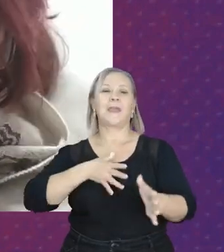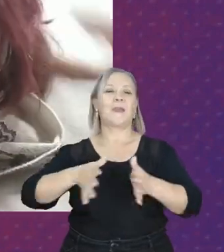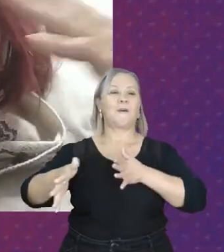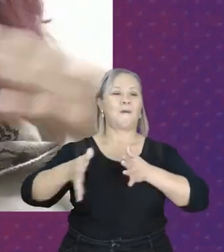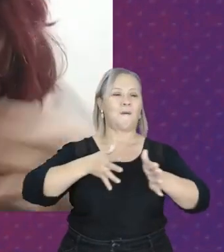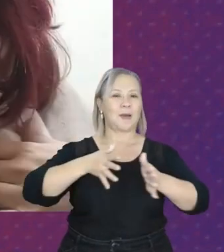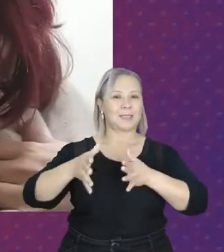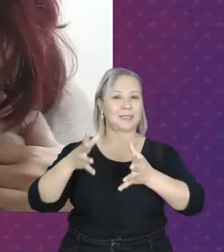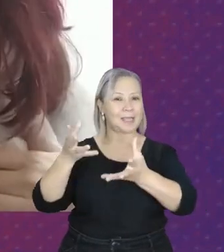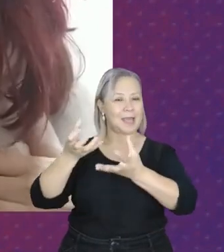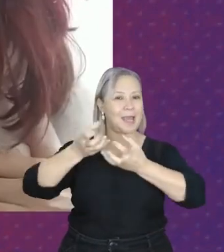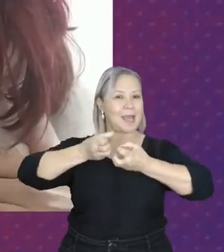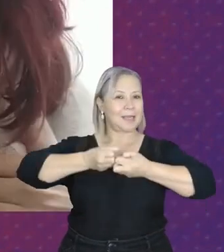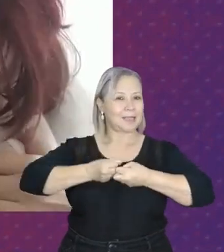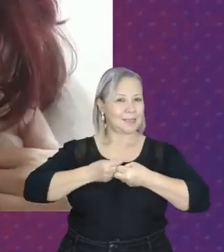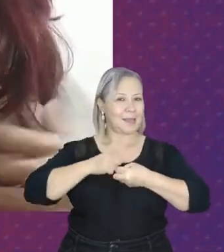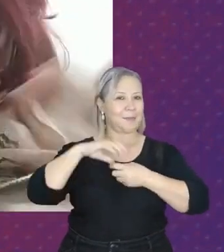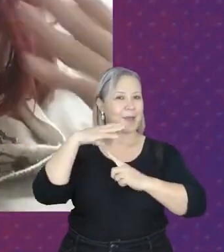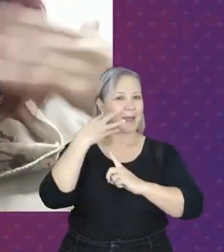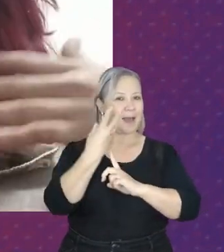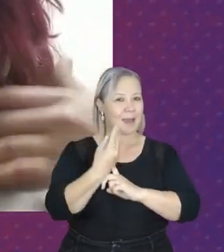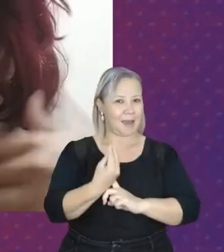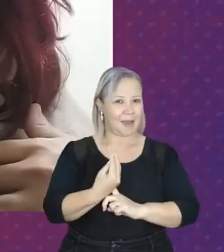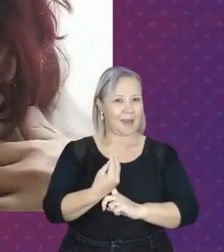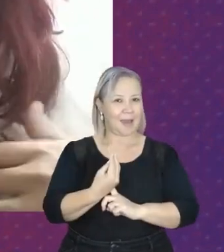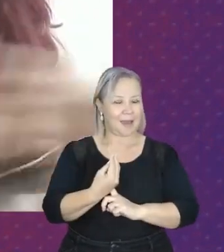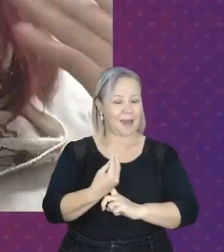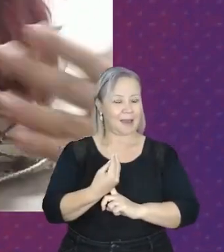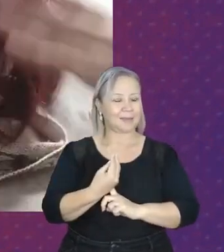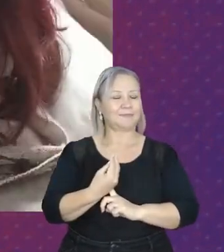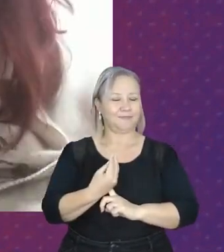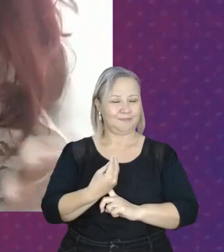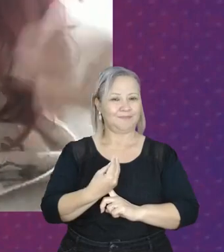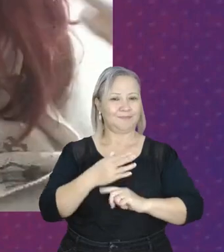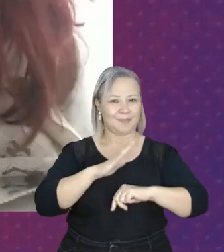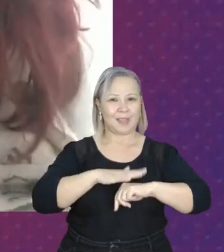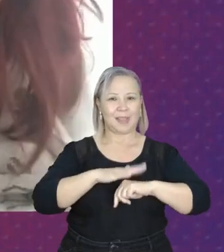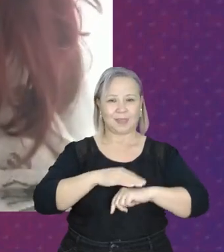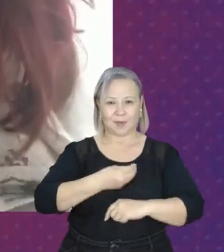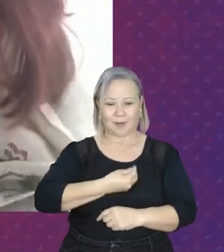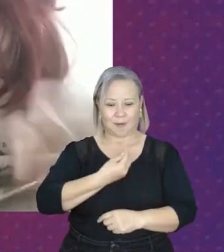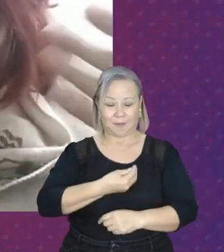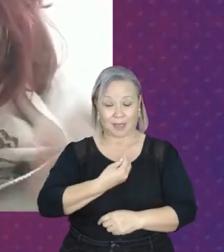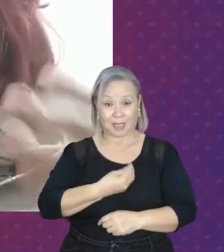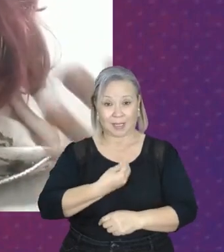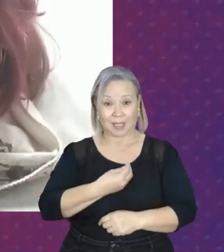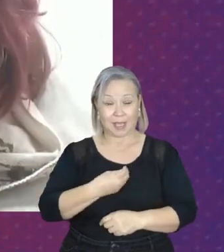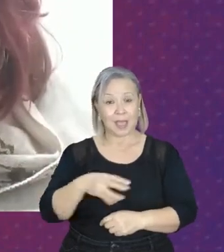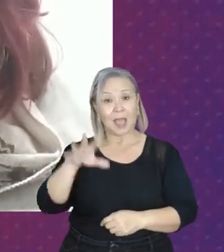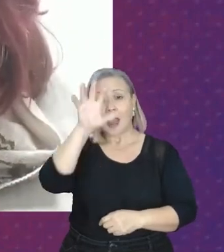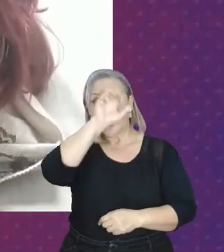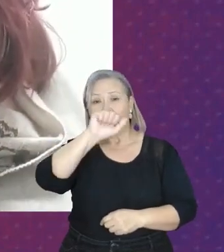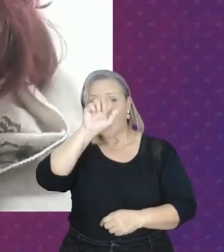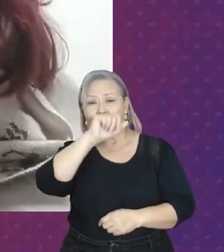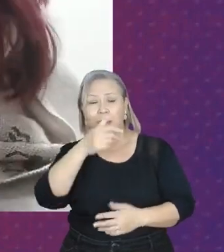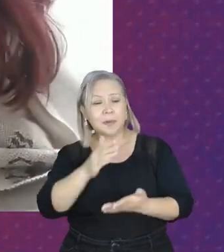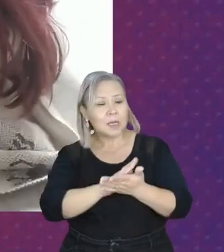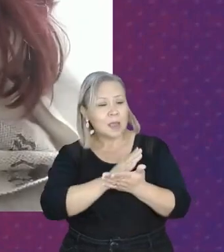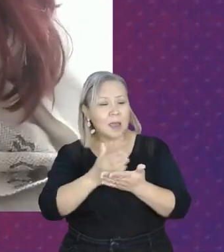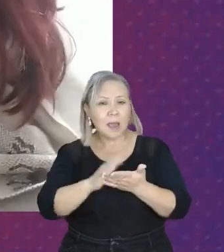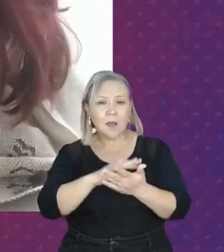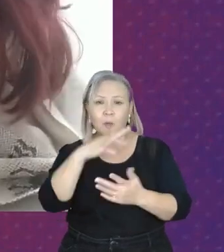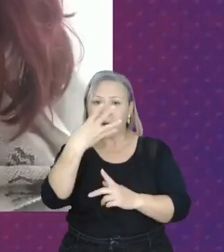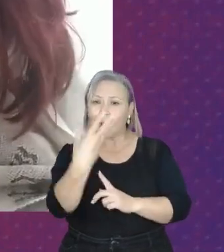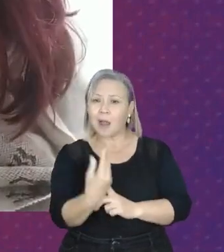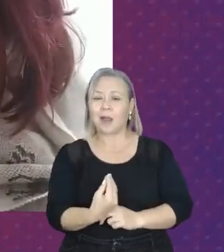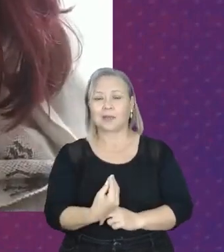e receber a arte em suas vidas, mas também aprender alguma arte, porque a